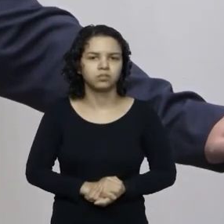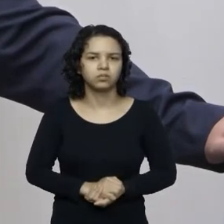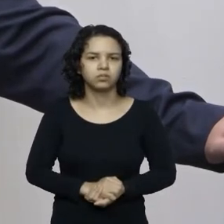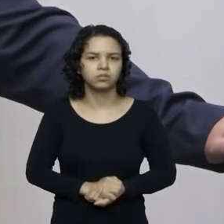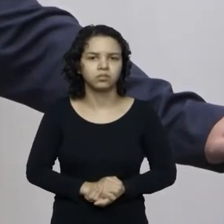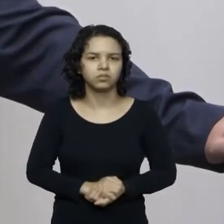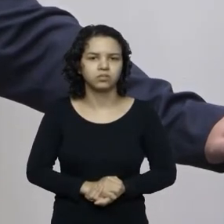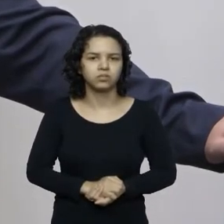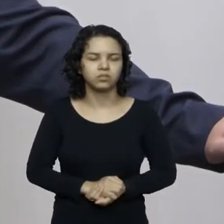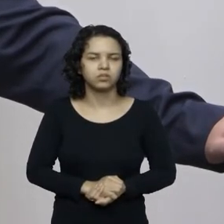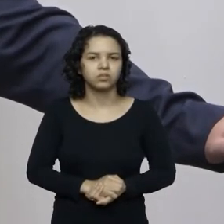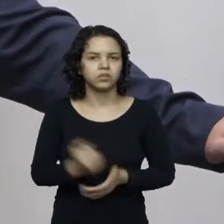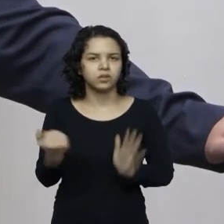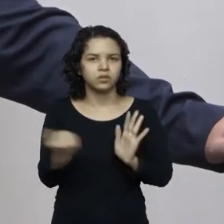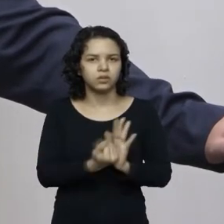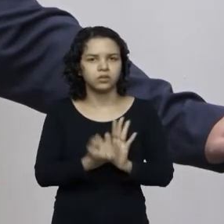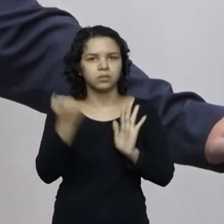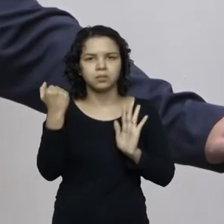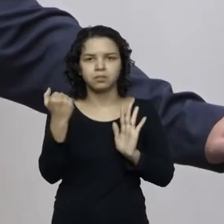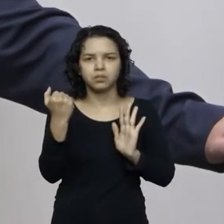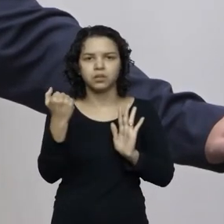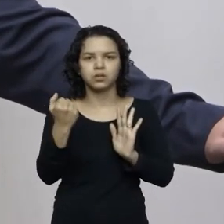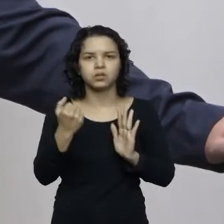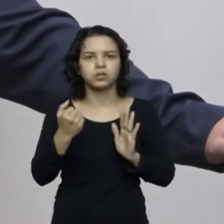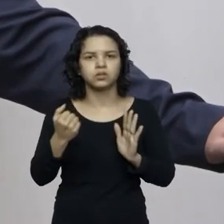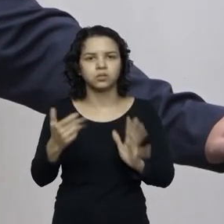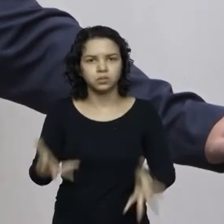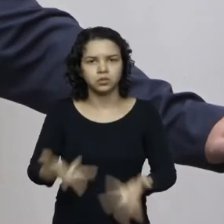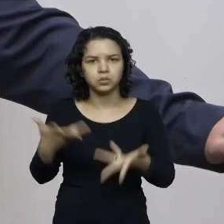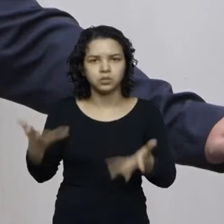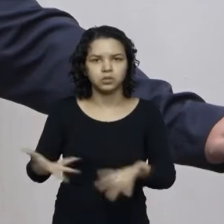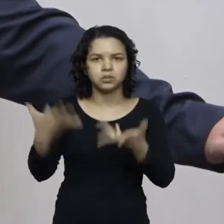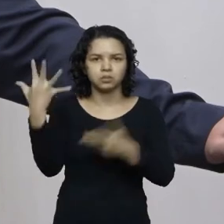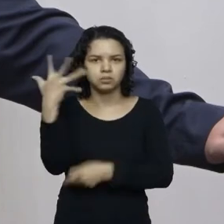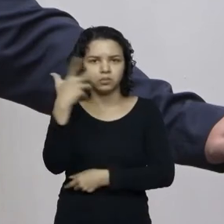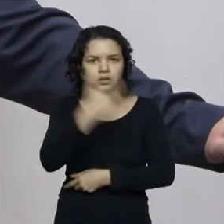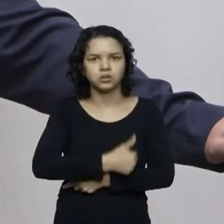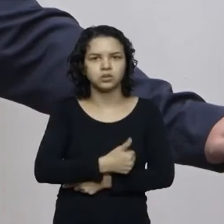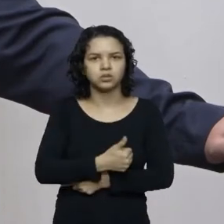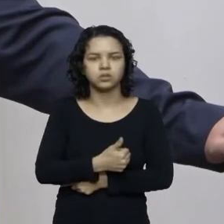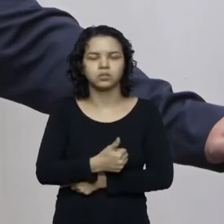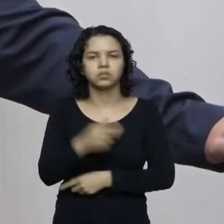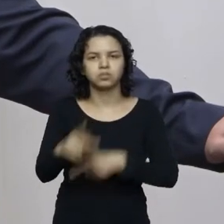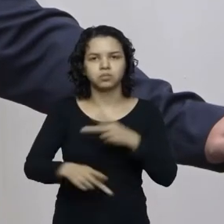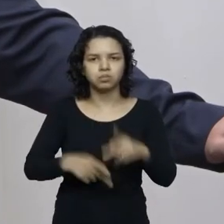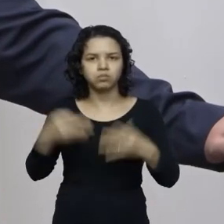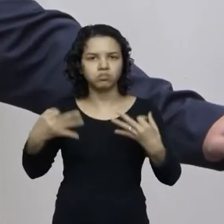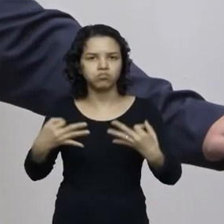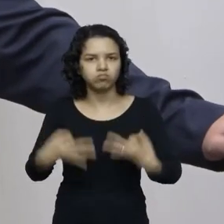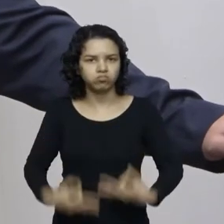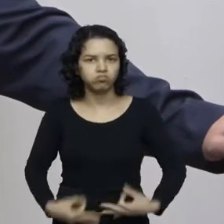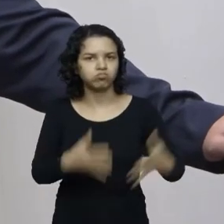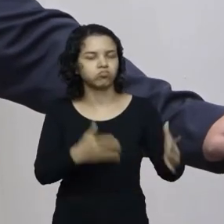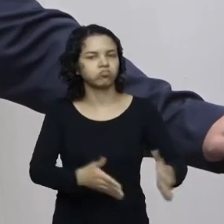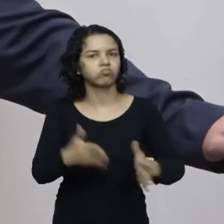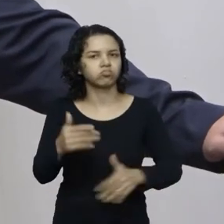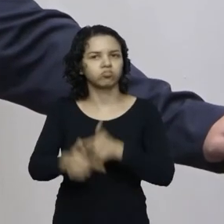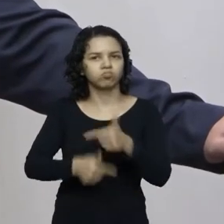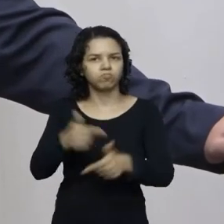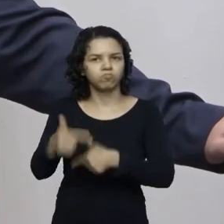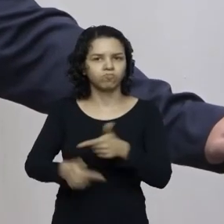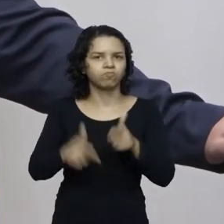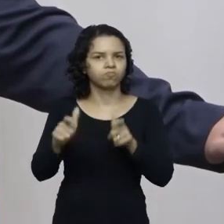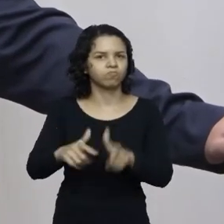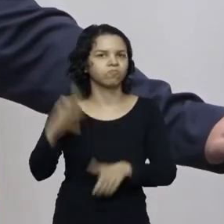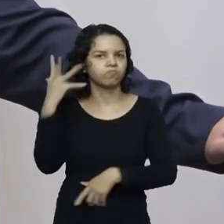marco de prosperidade de beleza povo honesto ordeiro trabalhador um lugar lindo